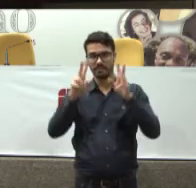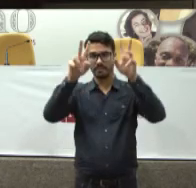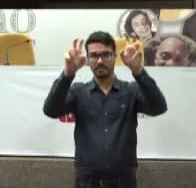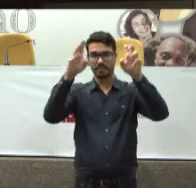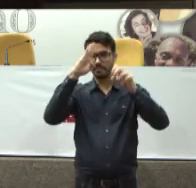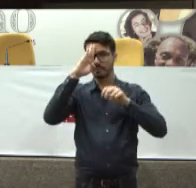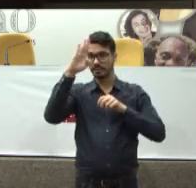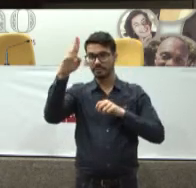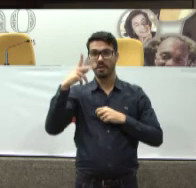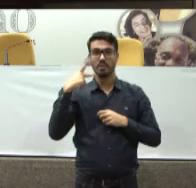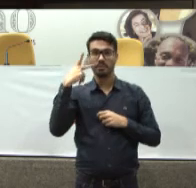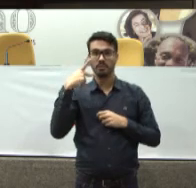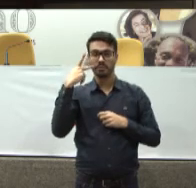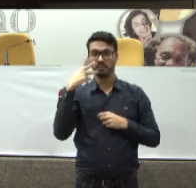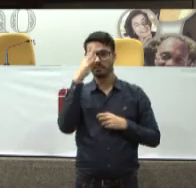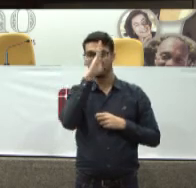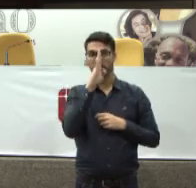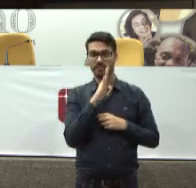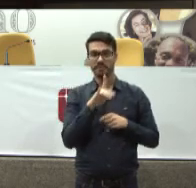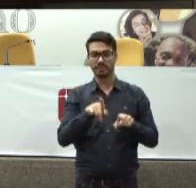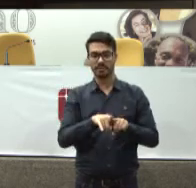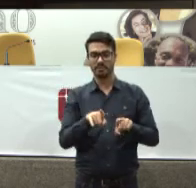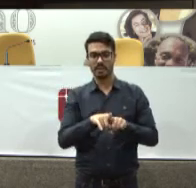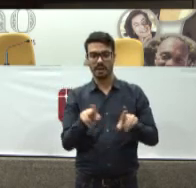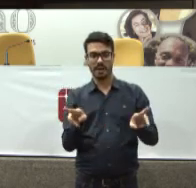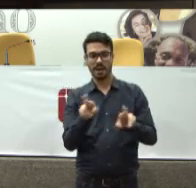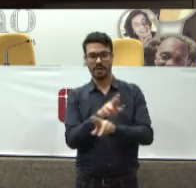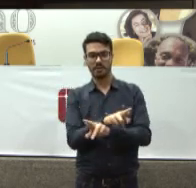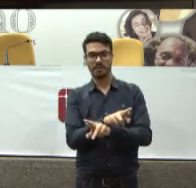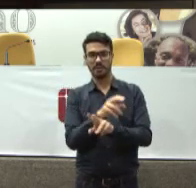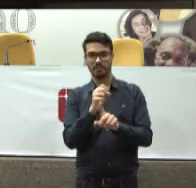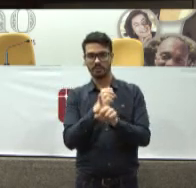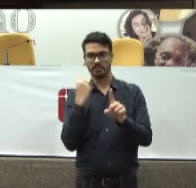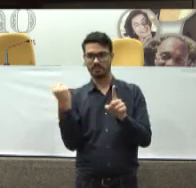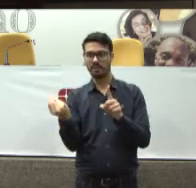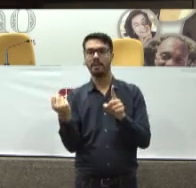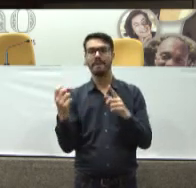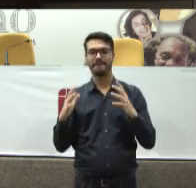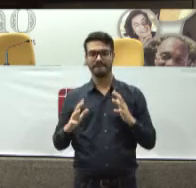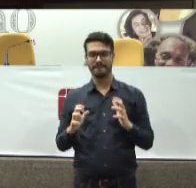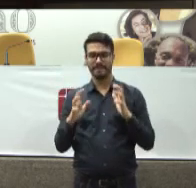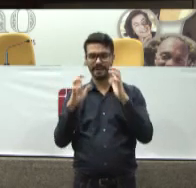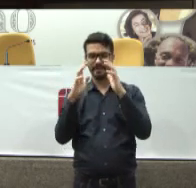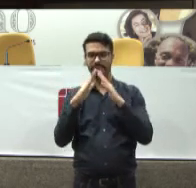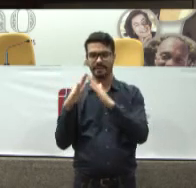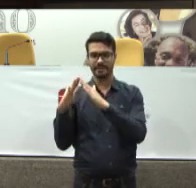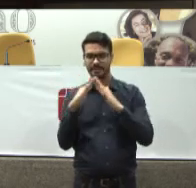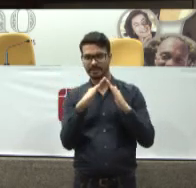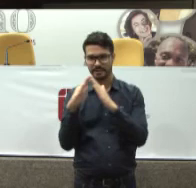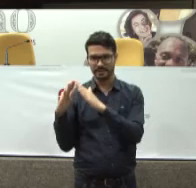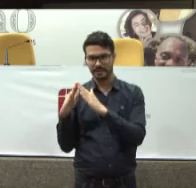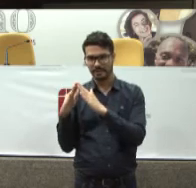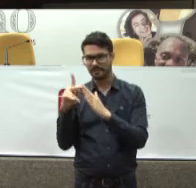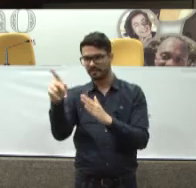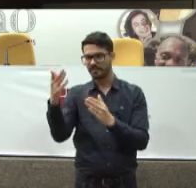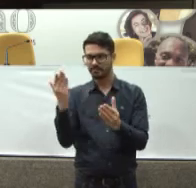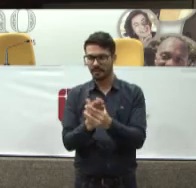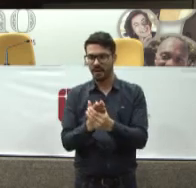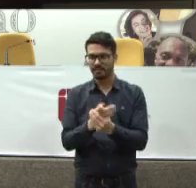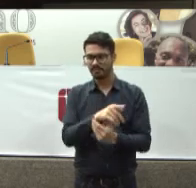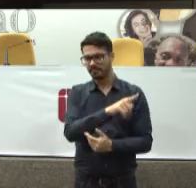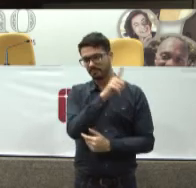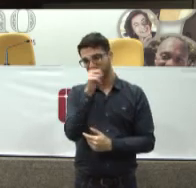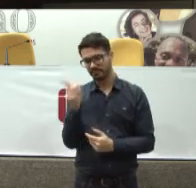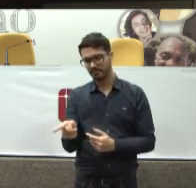as principais Questões políticas do Brasil E nas relações sociais Hoje se a pessoa Briga com o vizinho Ela vai Faz uma redução a termo Entra com a ação No judizado